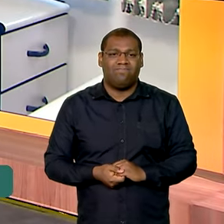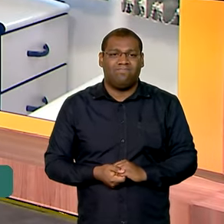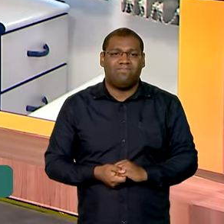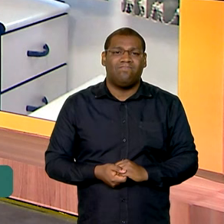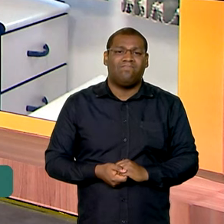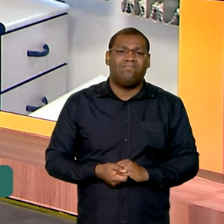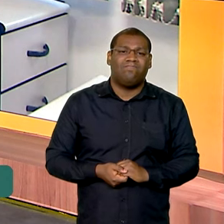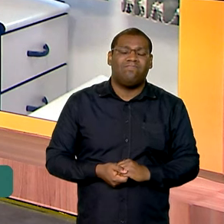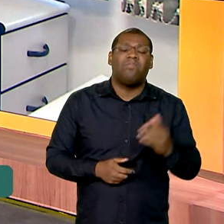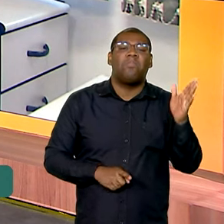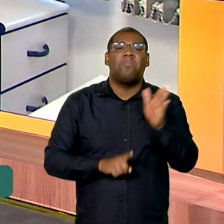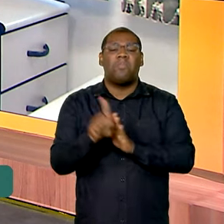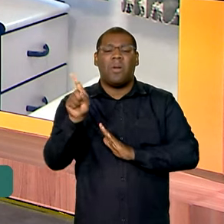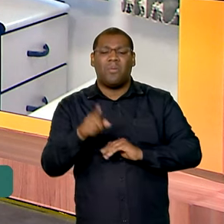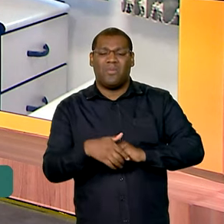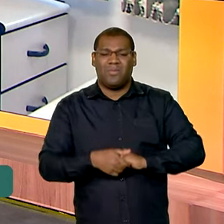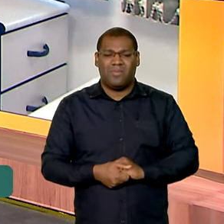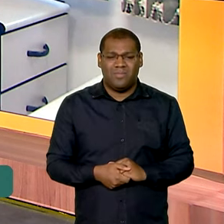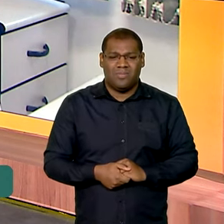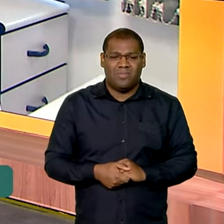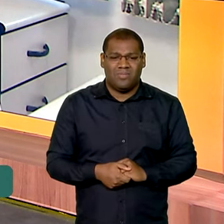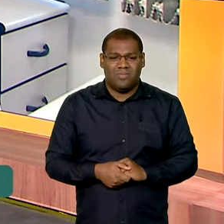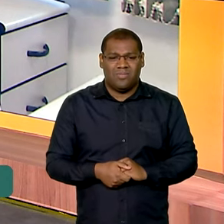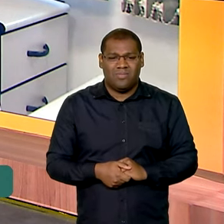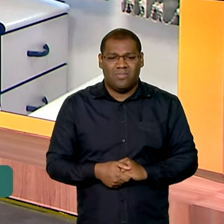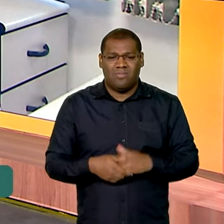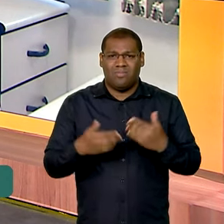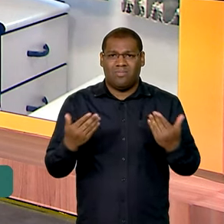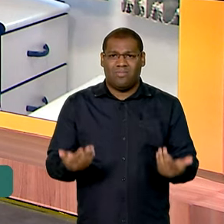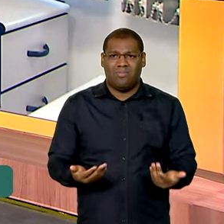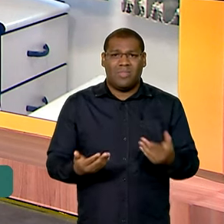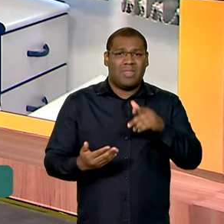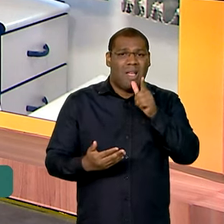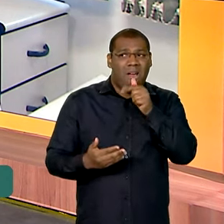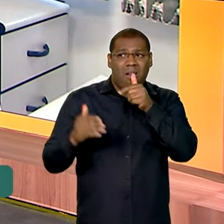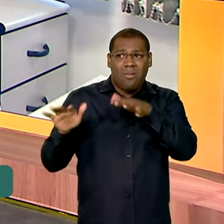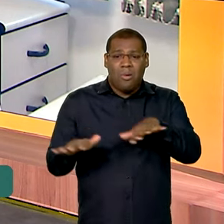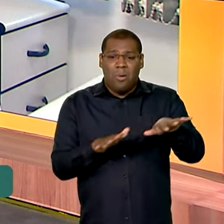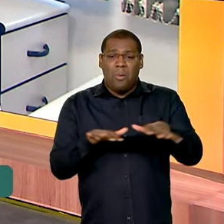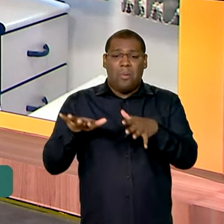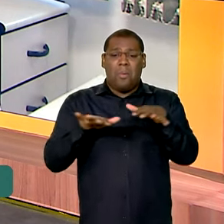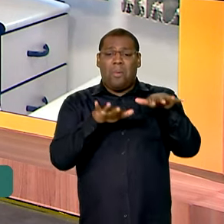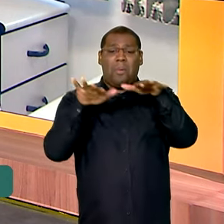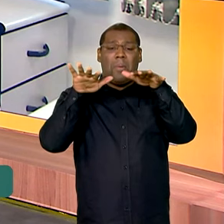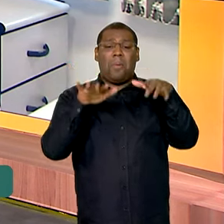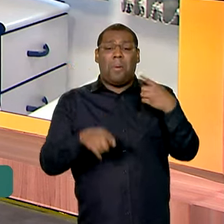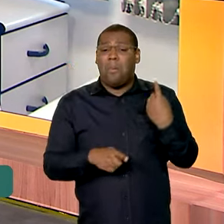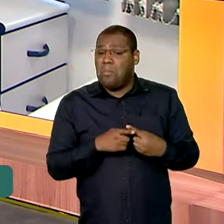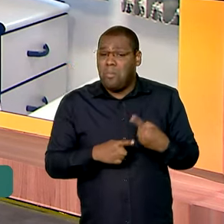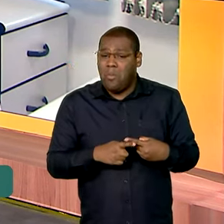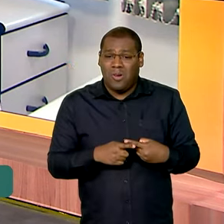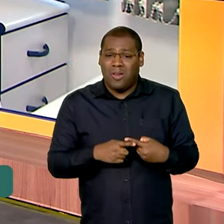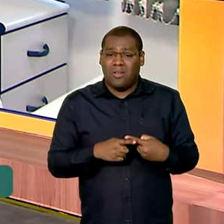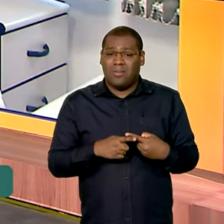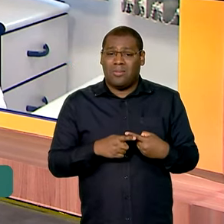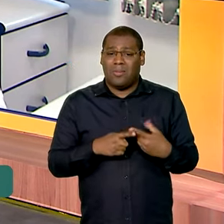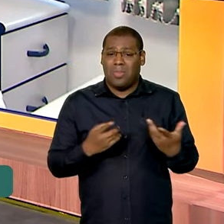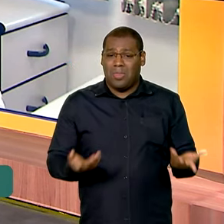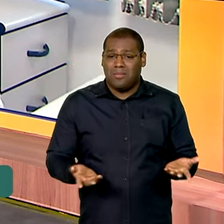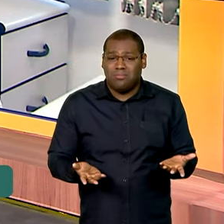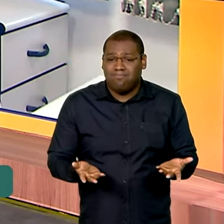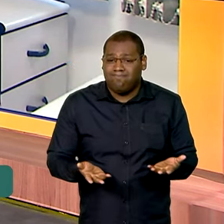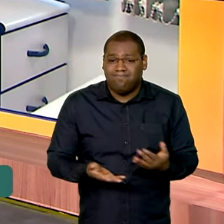resposta clara sobre os motivos para essa cheia sem precedentes na região? Os